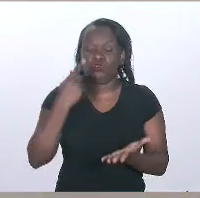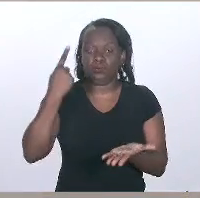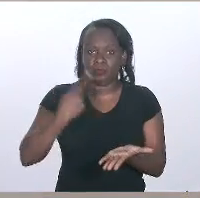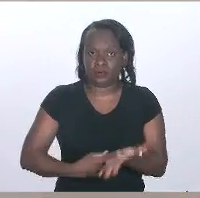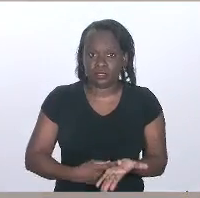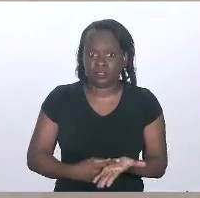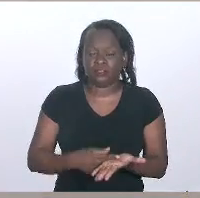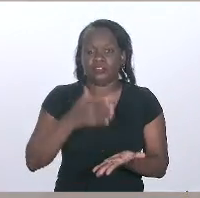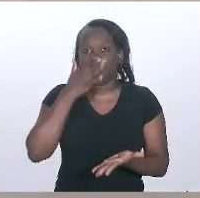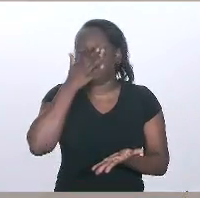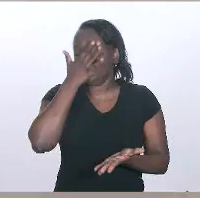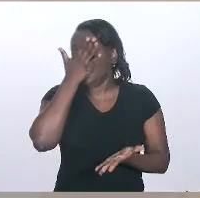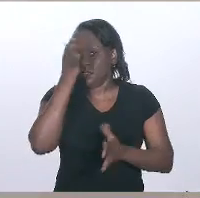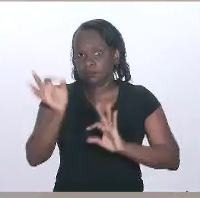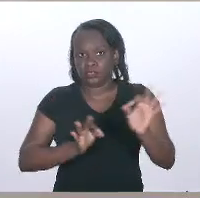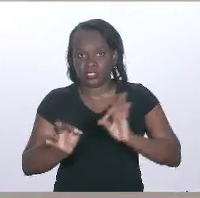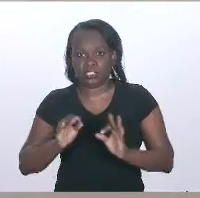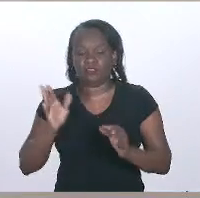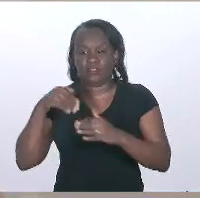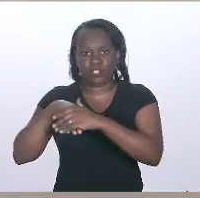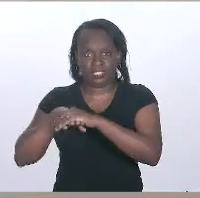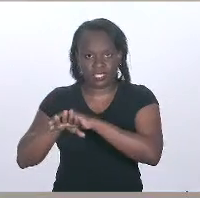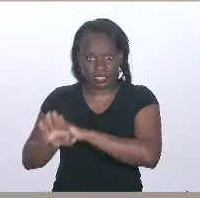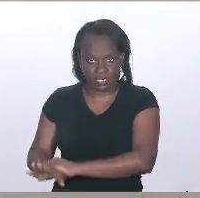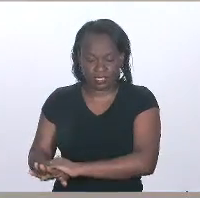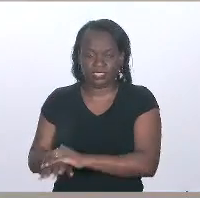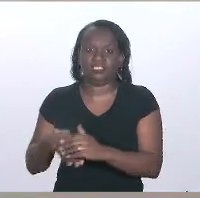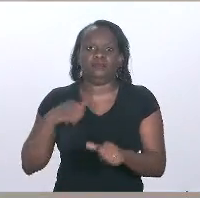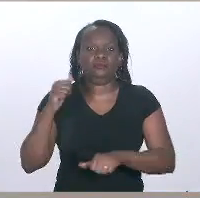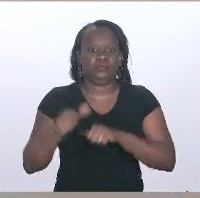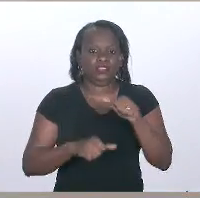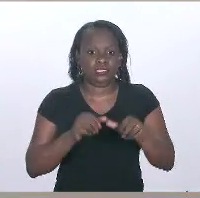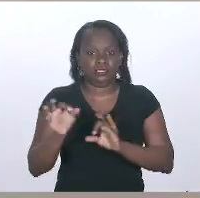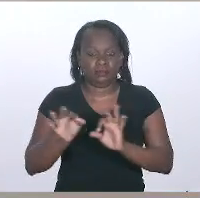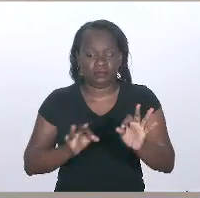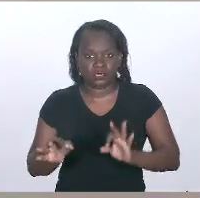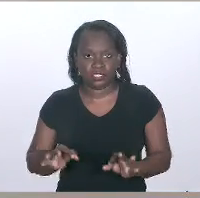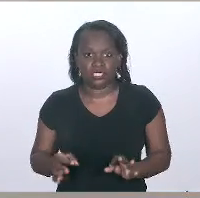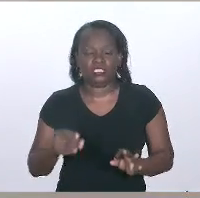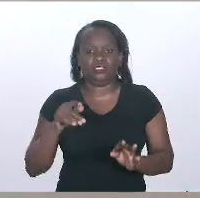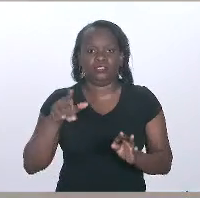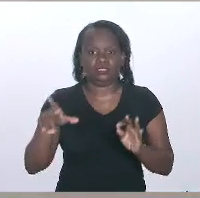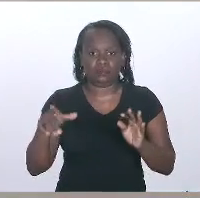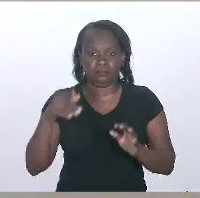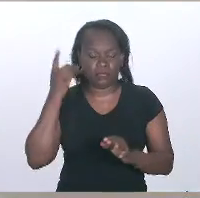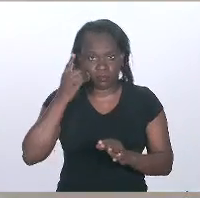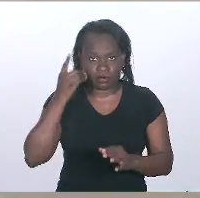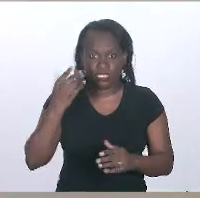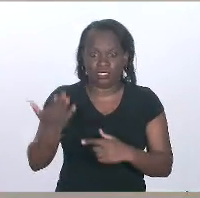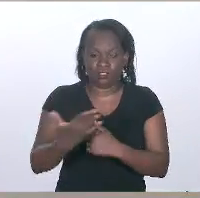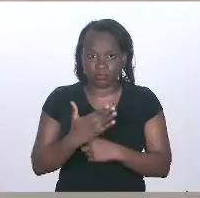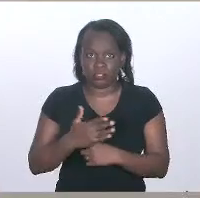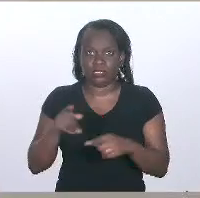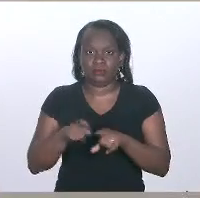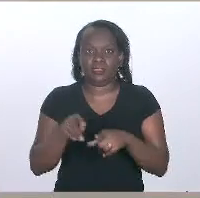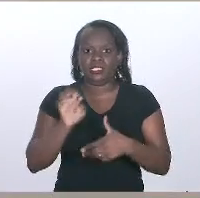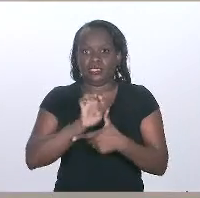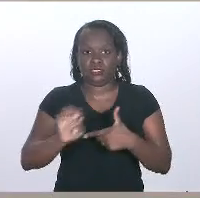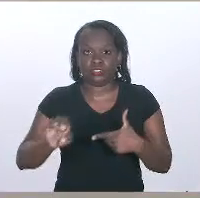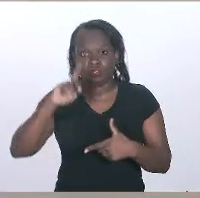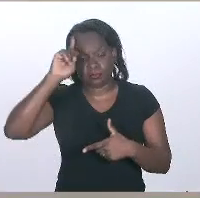de que o projeto seria arquivado, eu transformaria o projeto numa indicação legislativa e o executivo